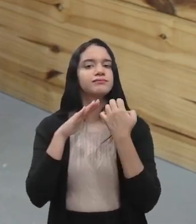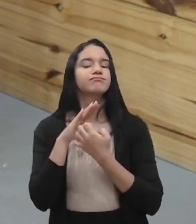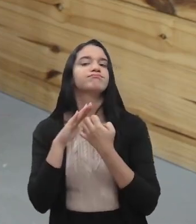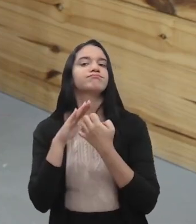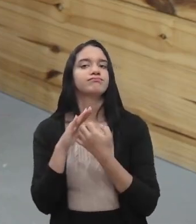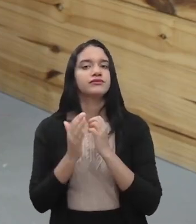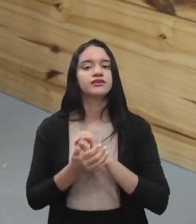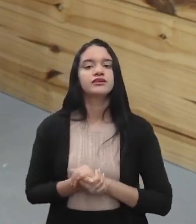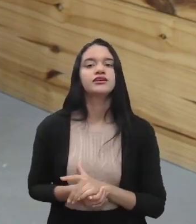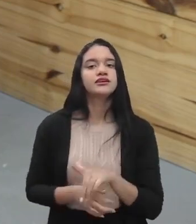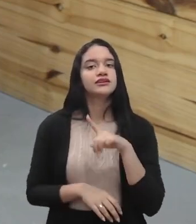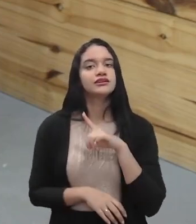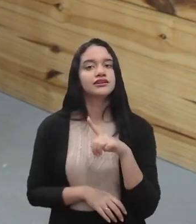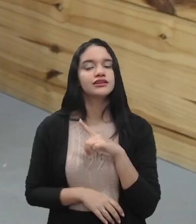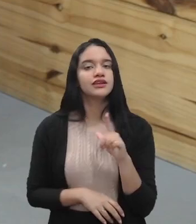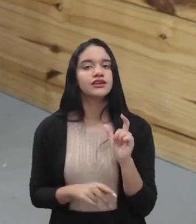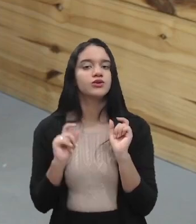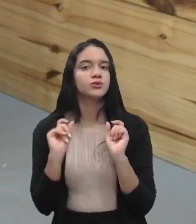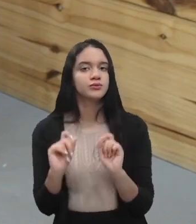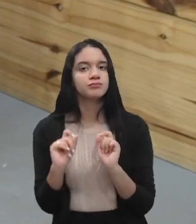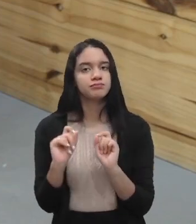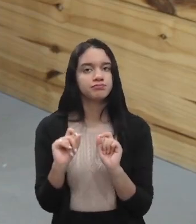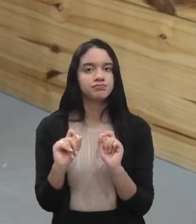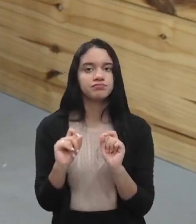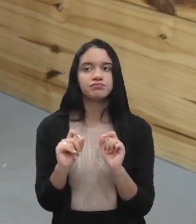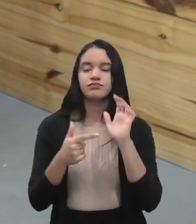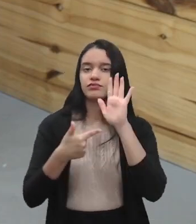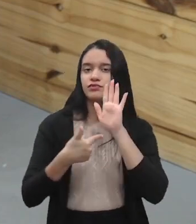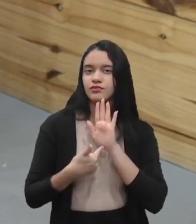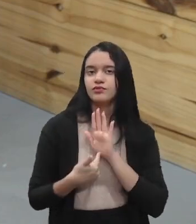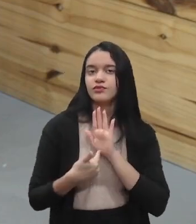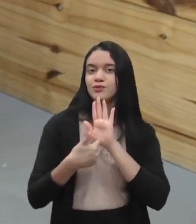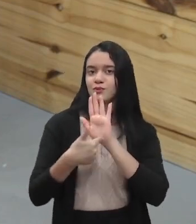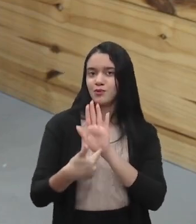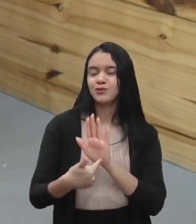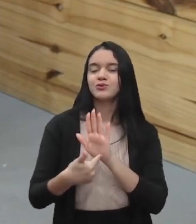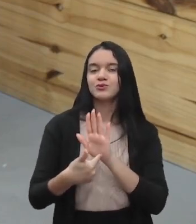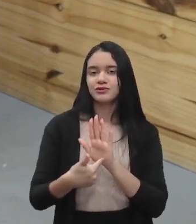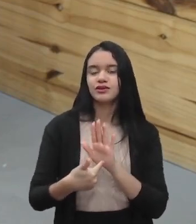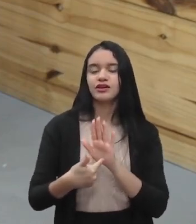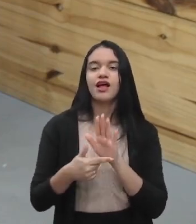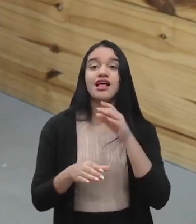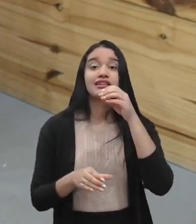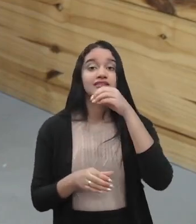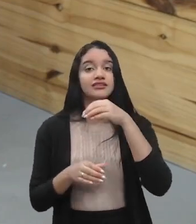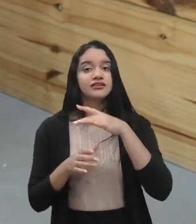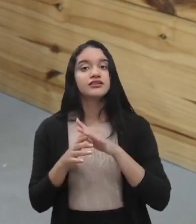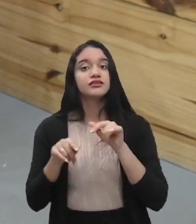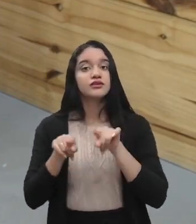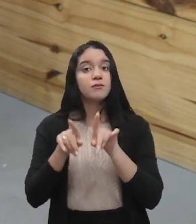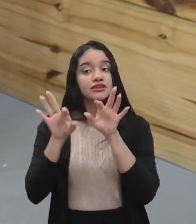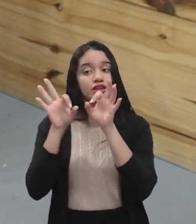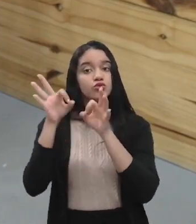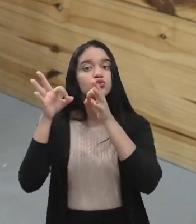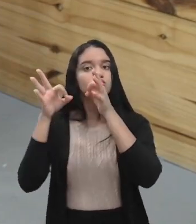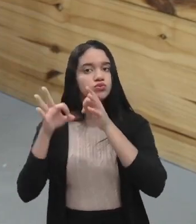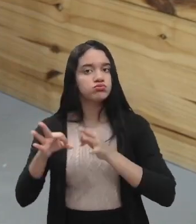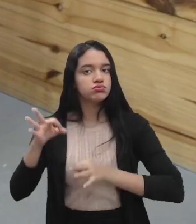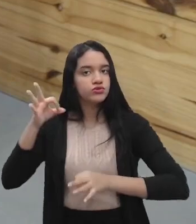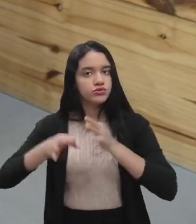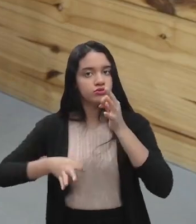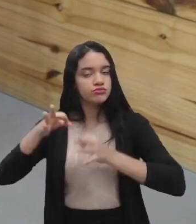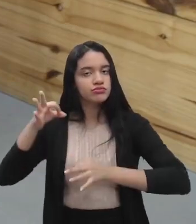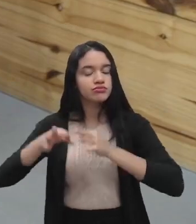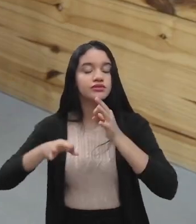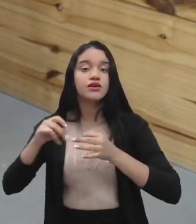estava tendo que mostrar, através da justiça, por conta